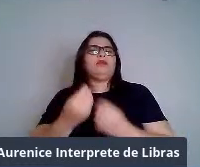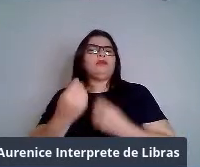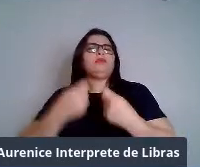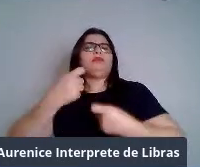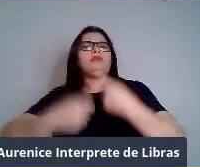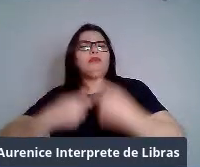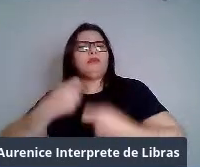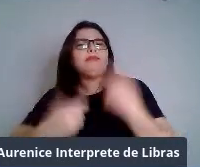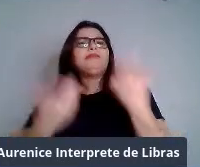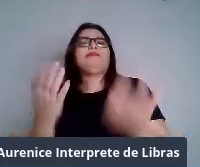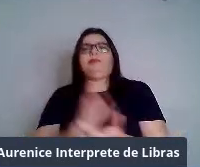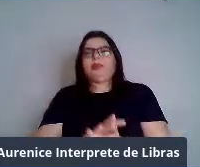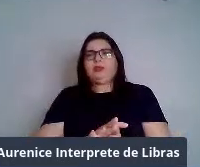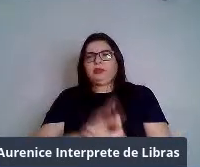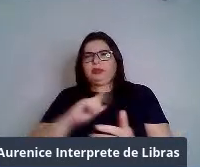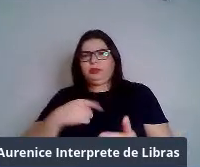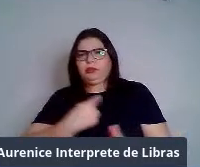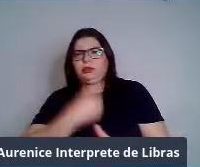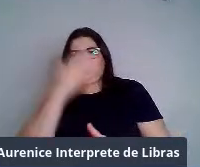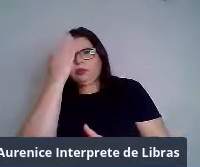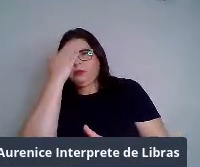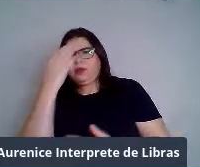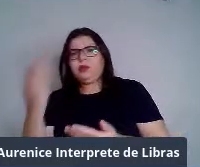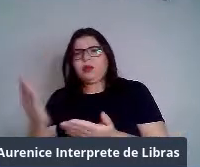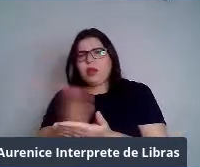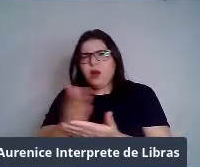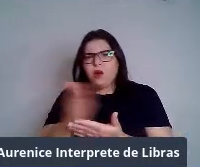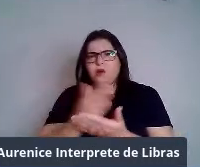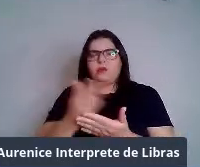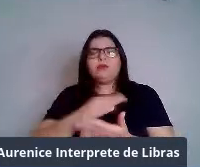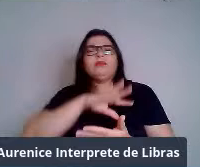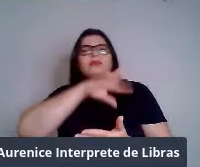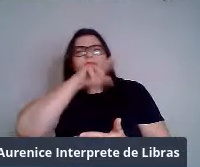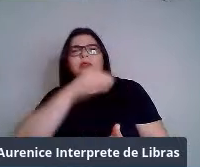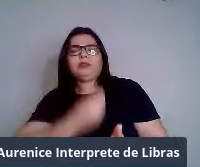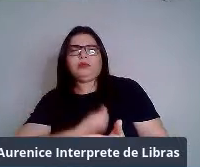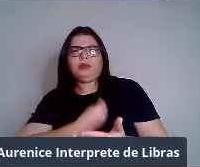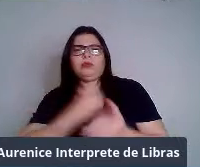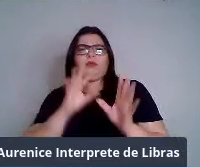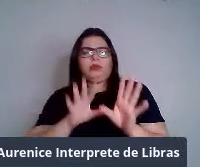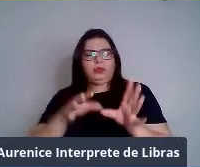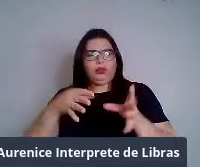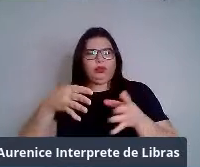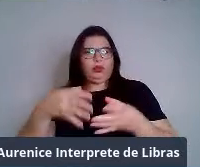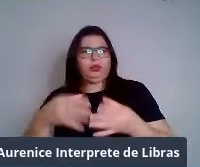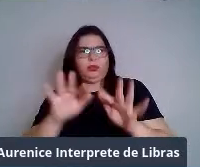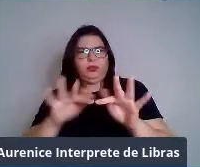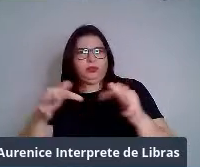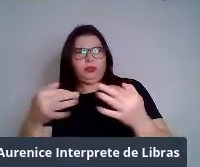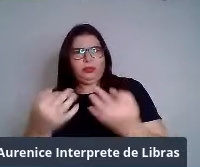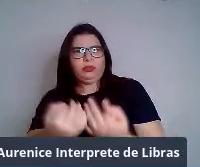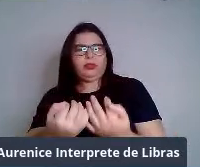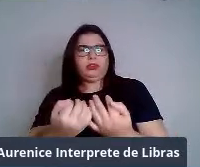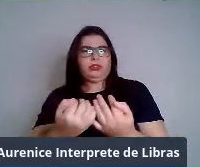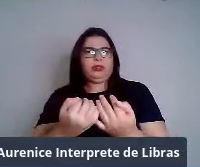Bem, a gente sabe que alguns animais vivem em grupos familiares, em agregações reprodutivas,